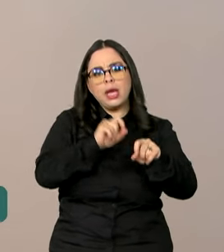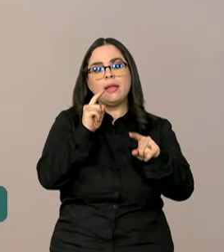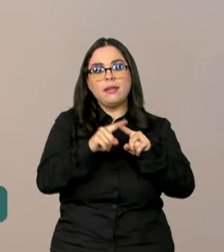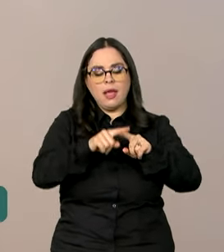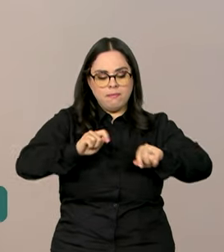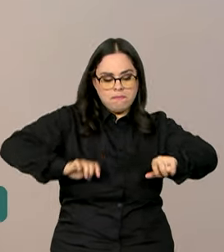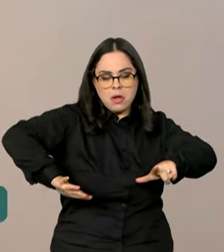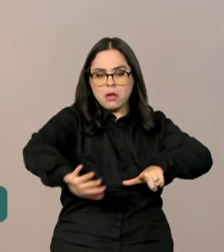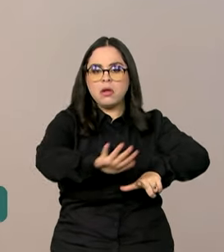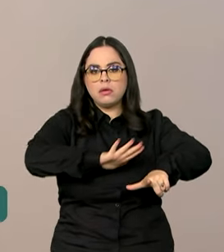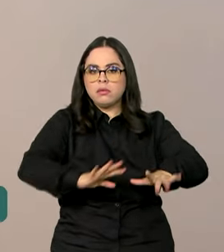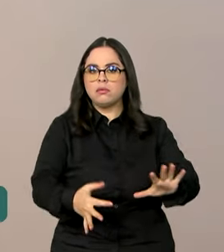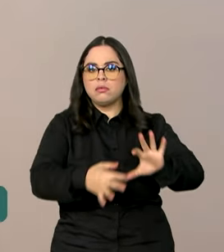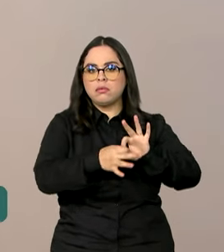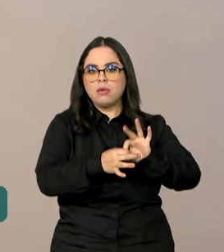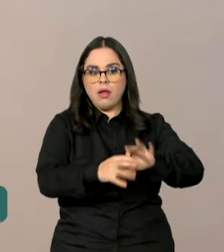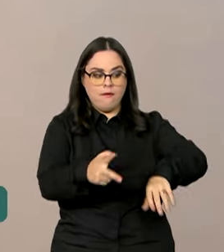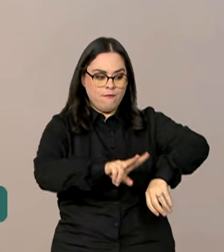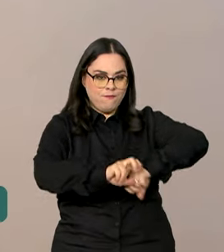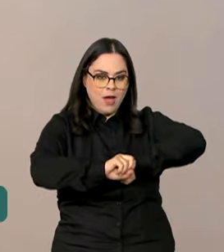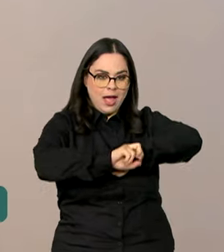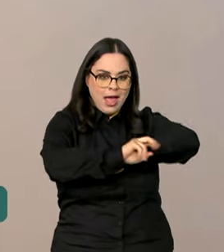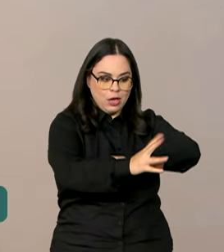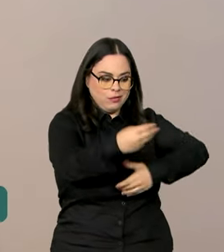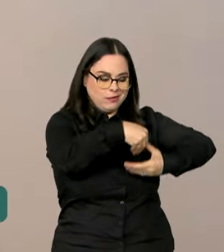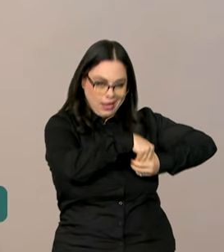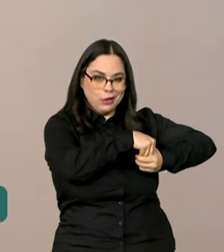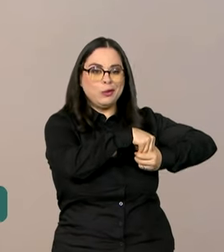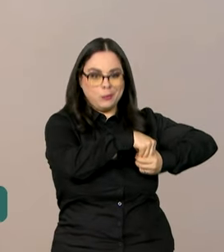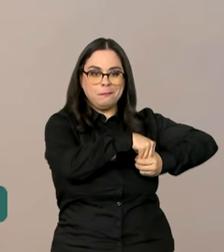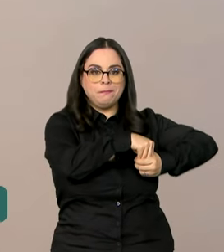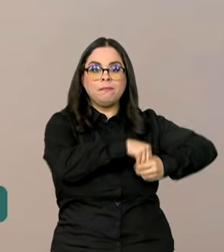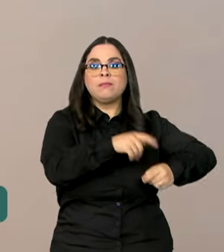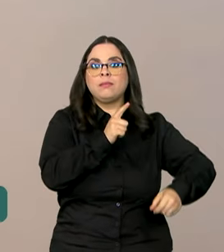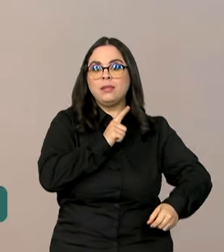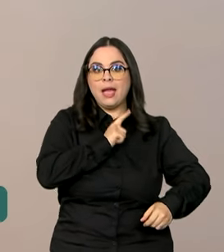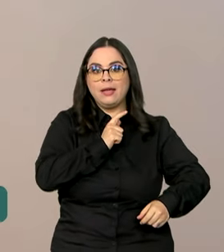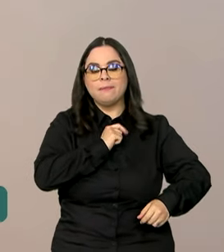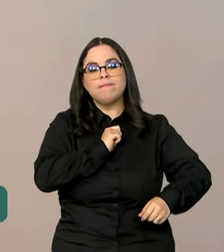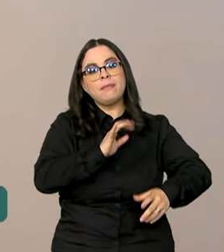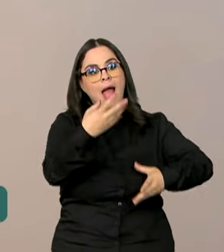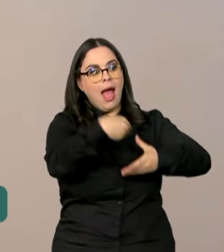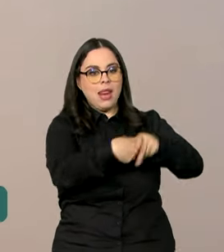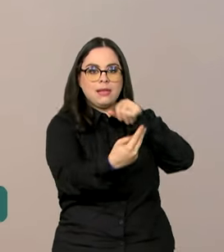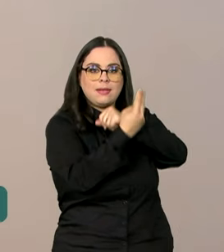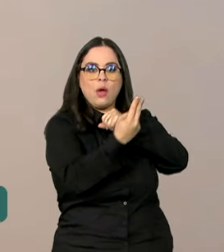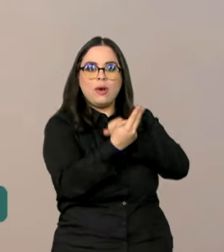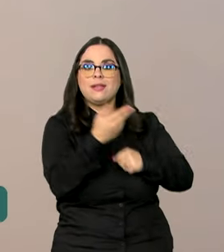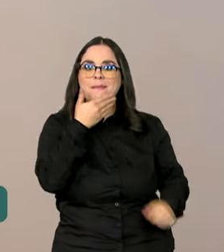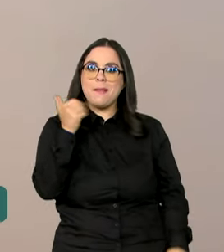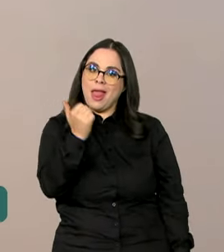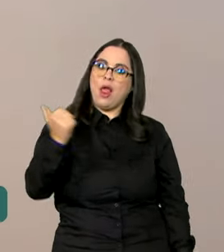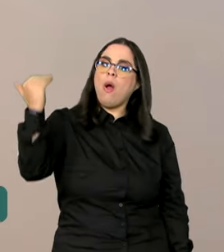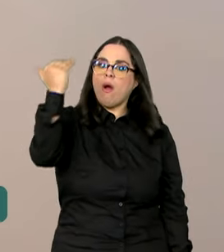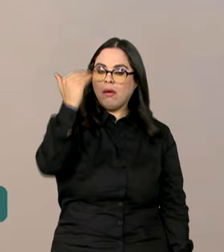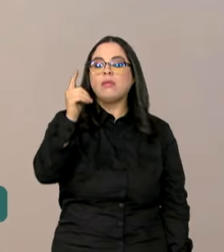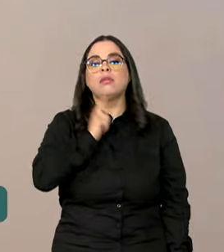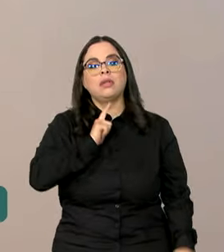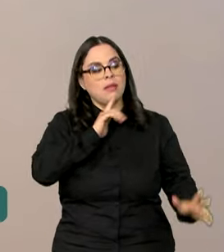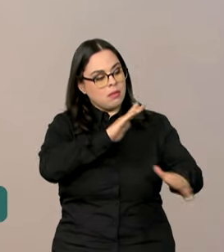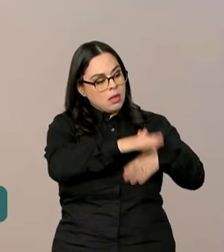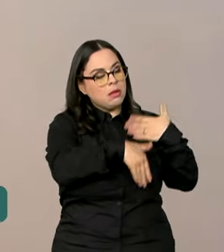plataforma de vírus inativado, ou seja, ela tem um bom perfil de segurança, é uma vacina que tem um bom